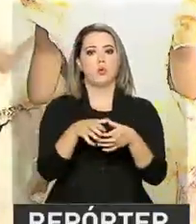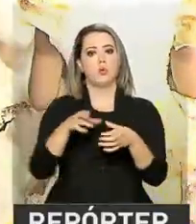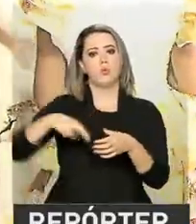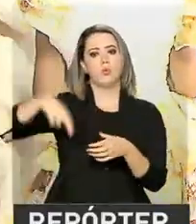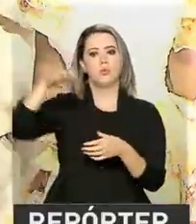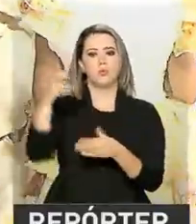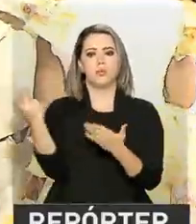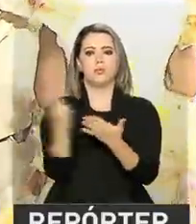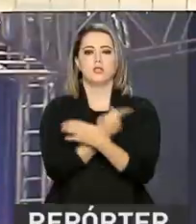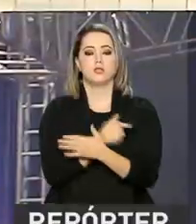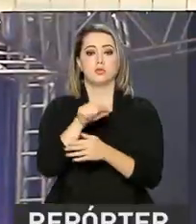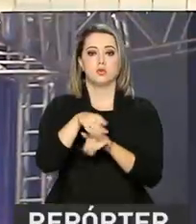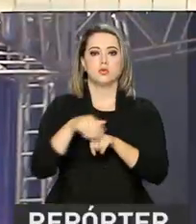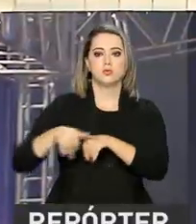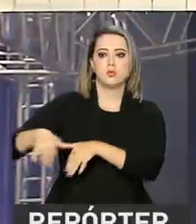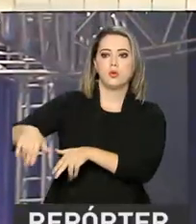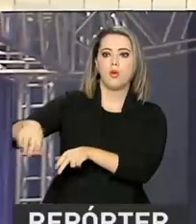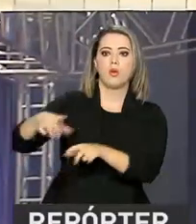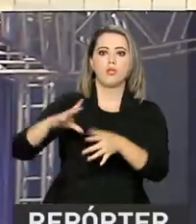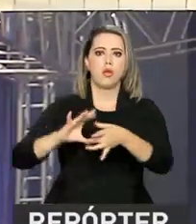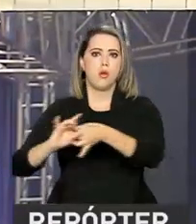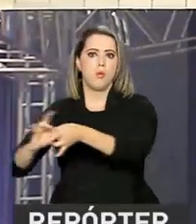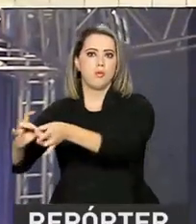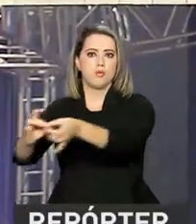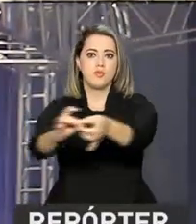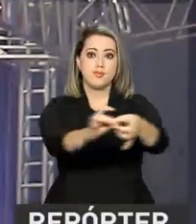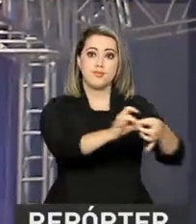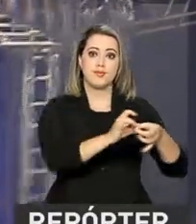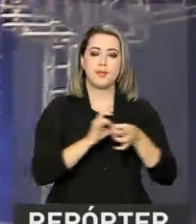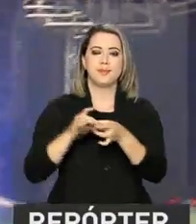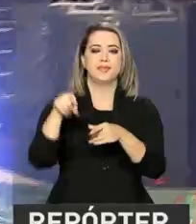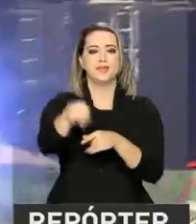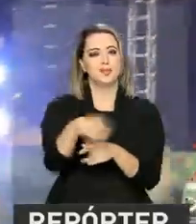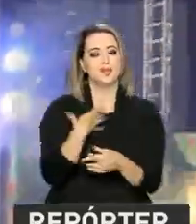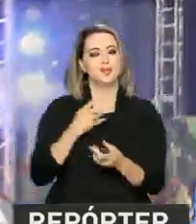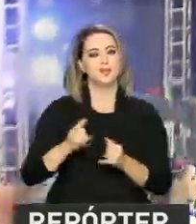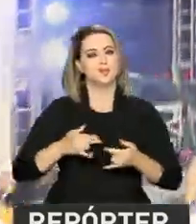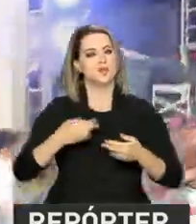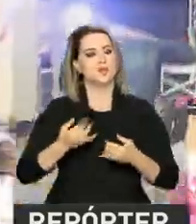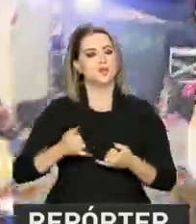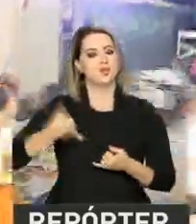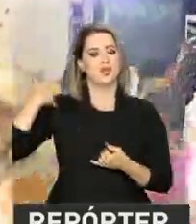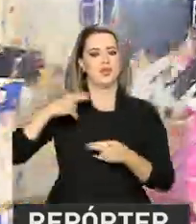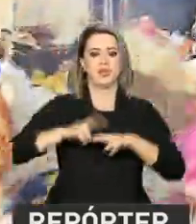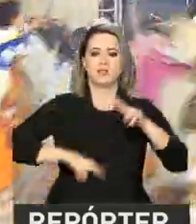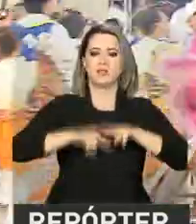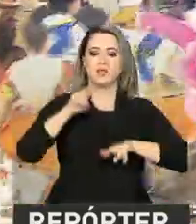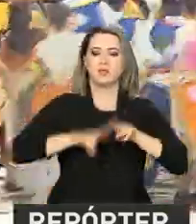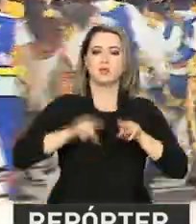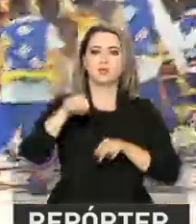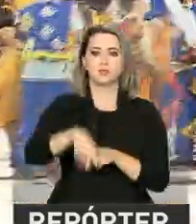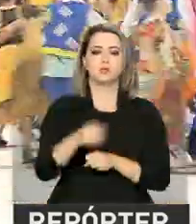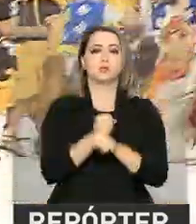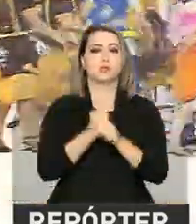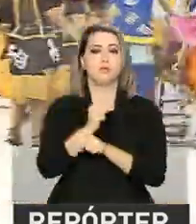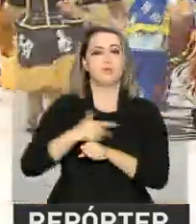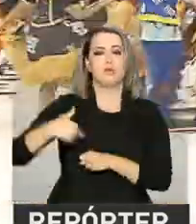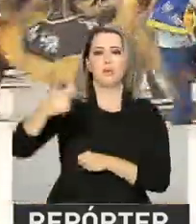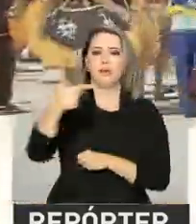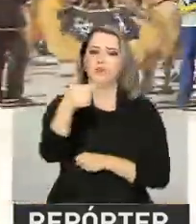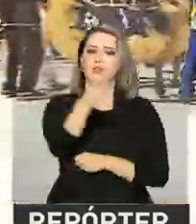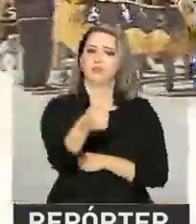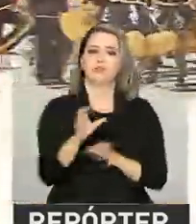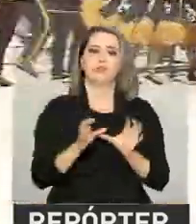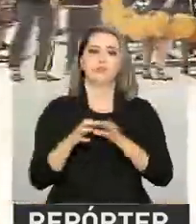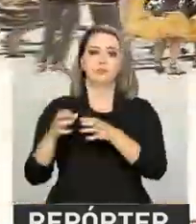onde se realiza o circuito de quadrilhas juninas da capital federal. Neste ano, 27 grupos participam dessas competições.